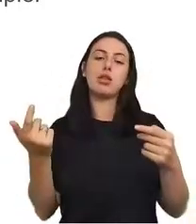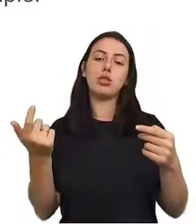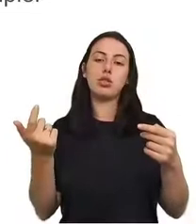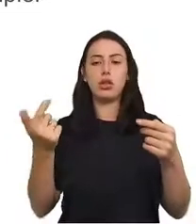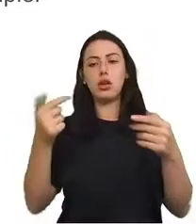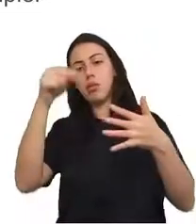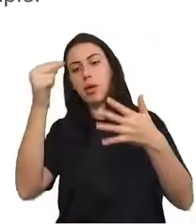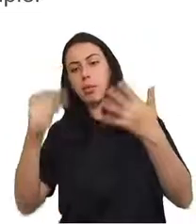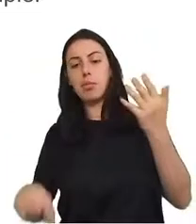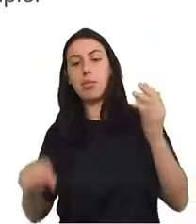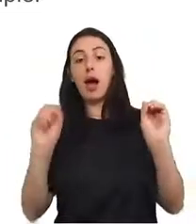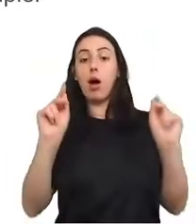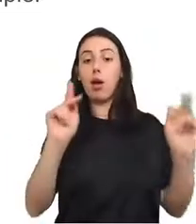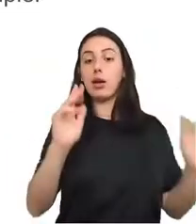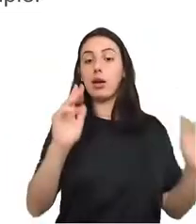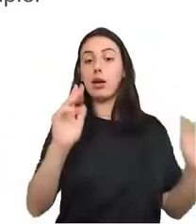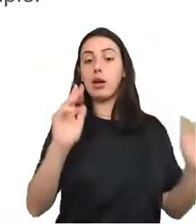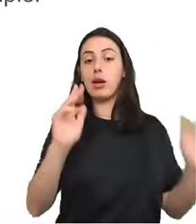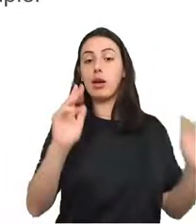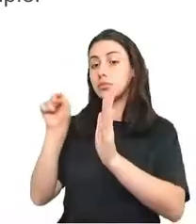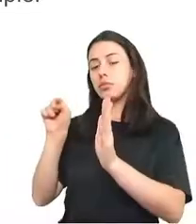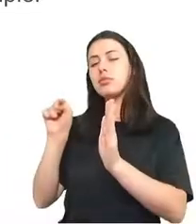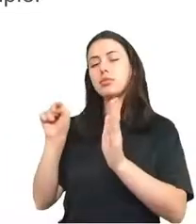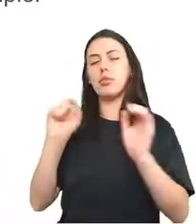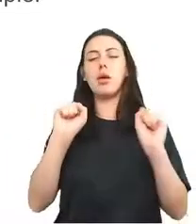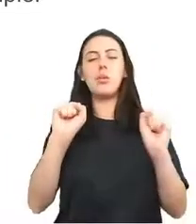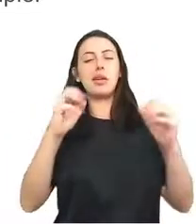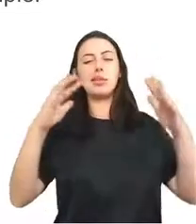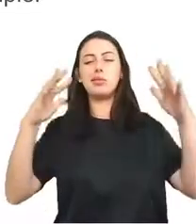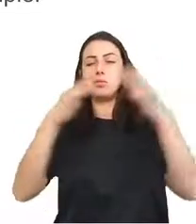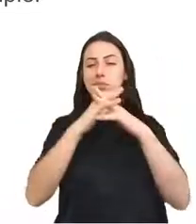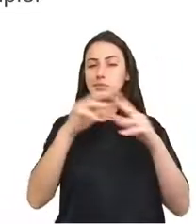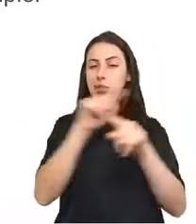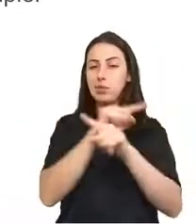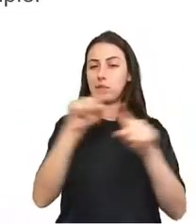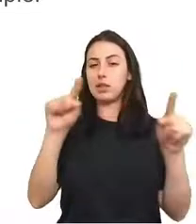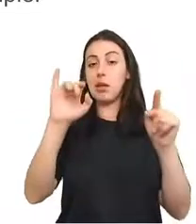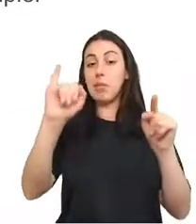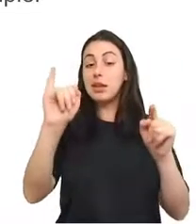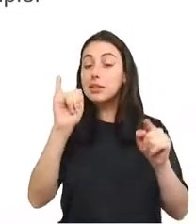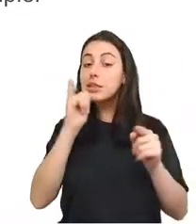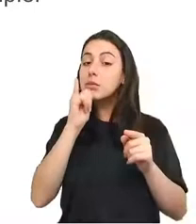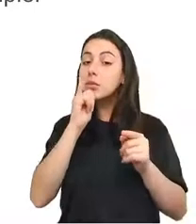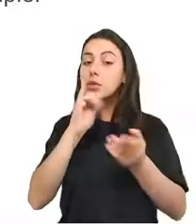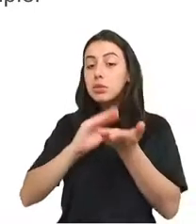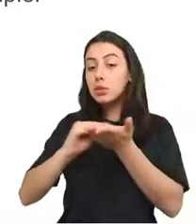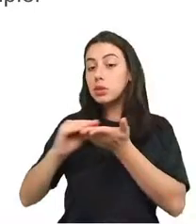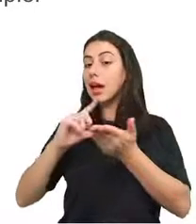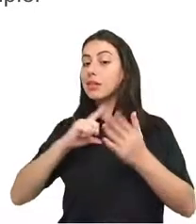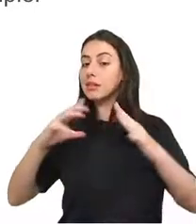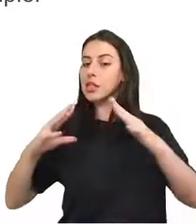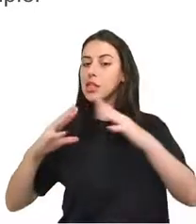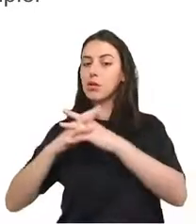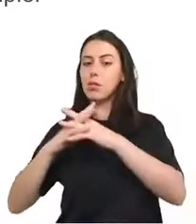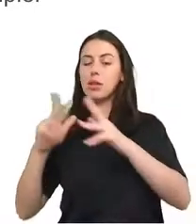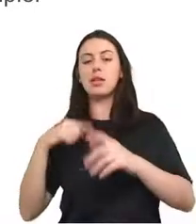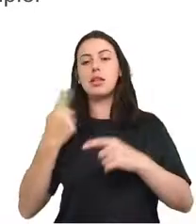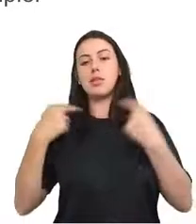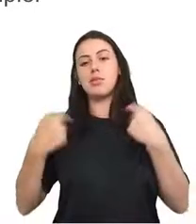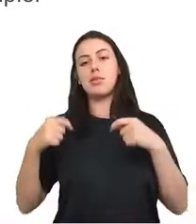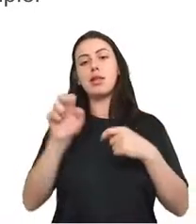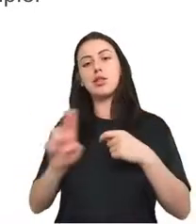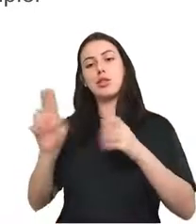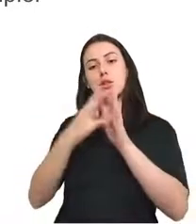lado, isso pode ser um pouco controverso, eu sei, se os dados forem complexos, então temos que usar machine learning, porque na minha